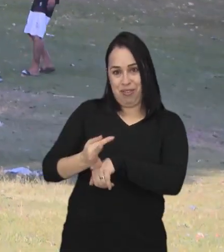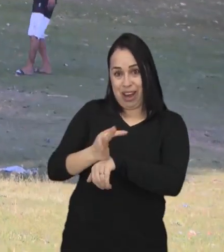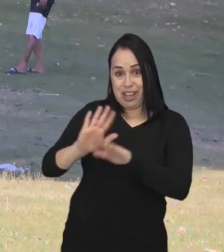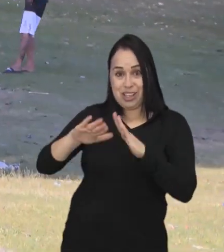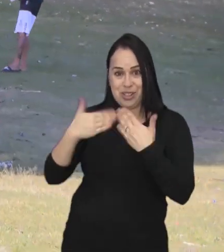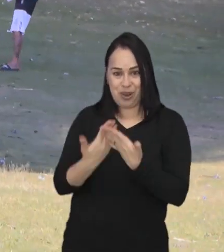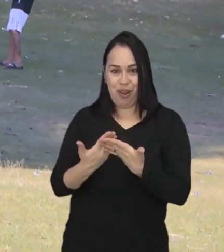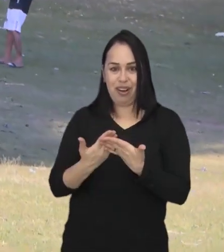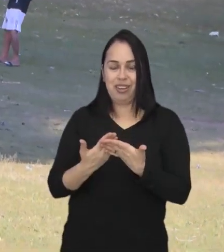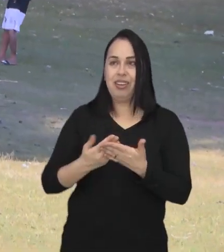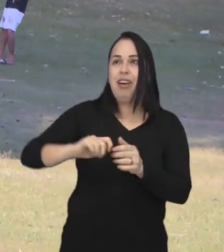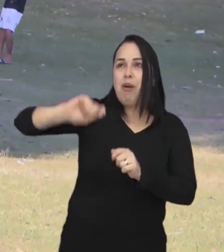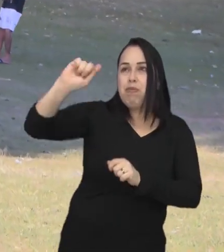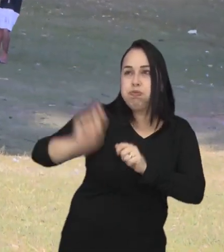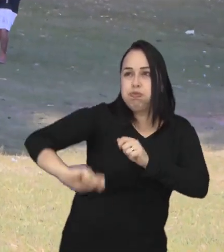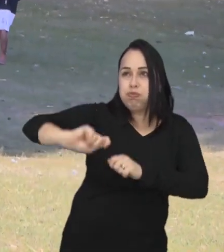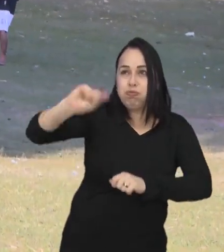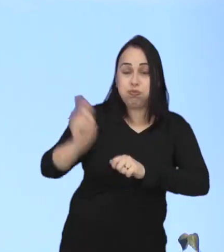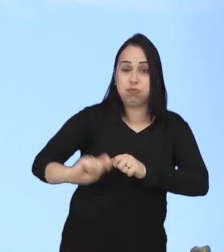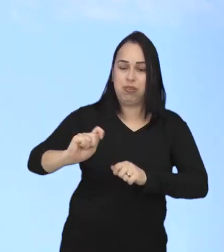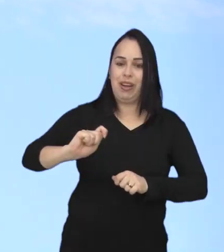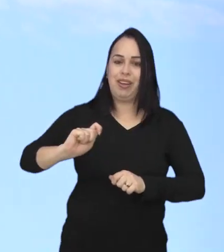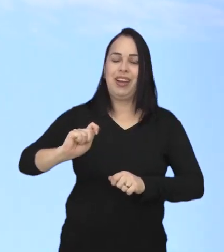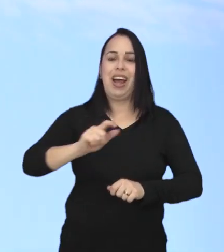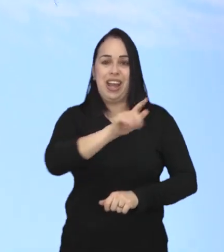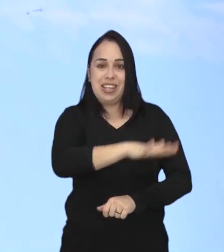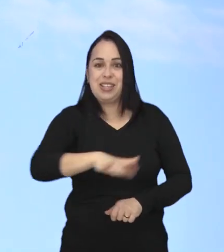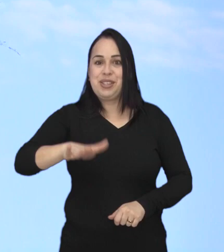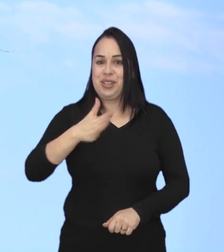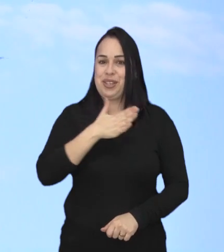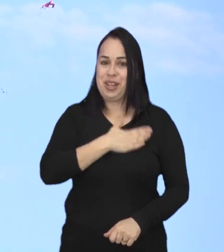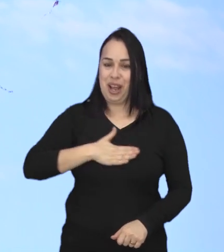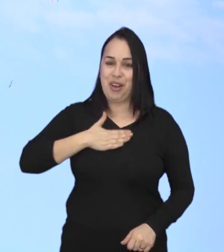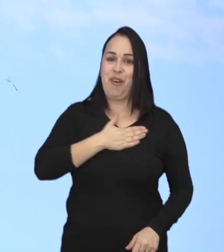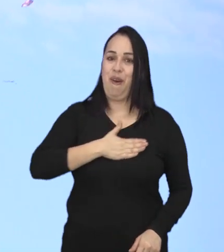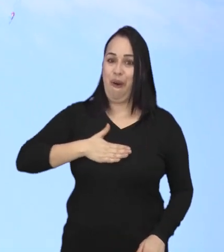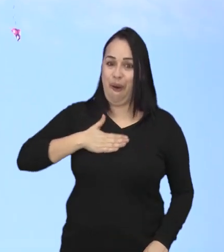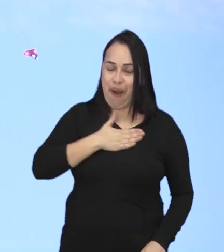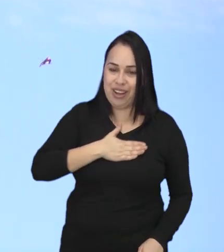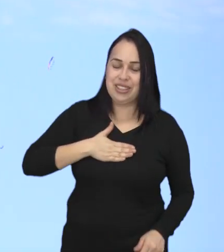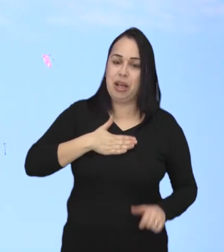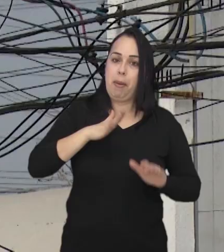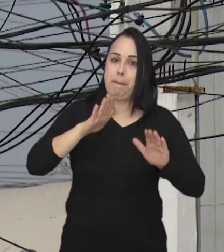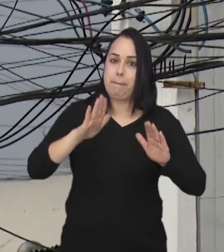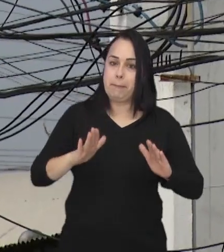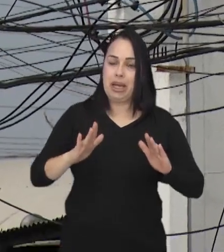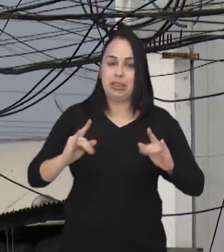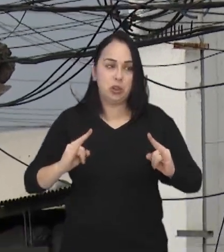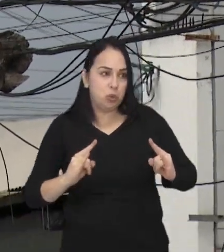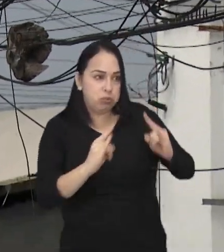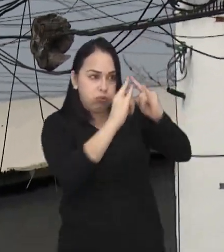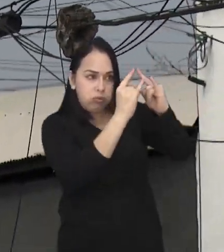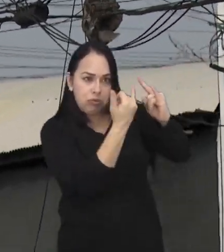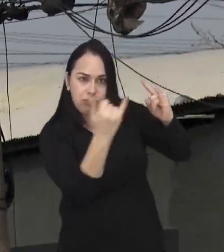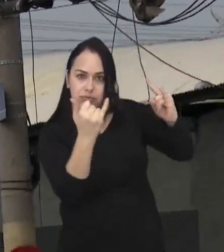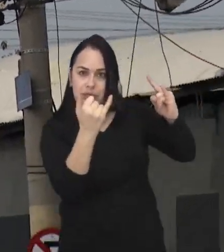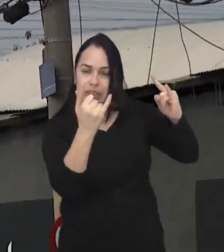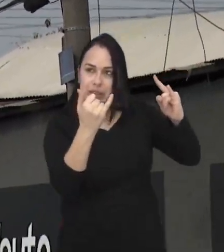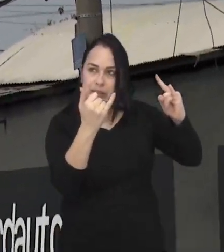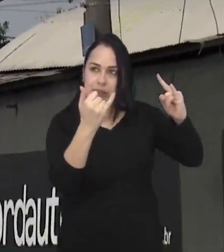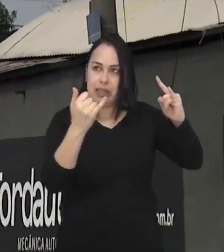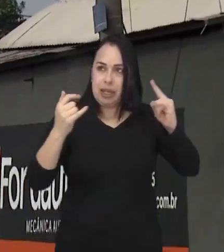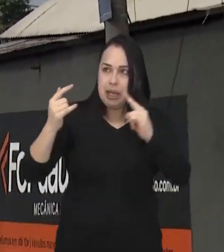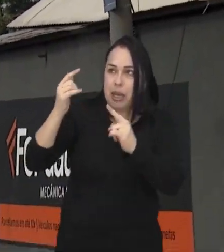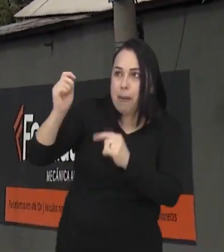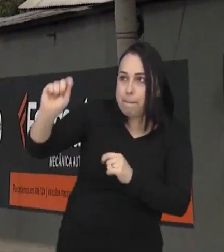férias escolares que elas tomam conta do céu. A pipa é a diversão da criançada nessa época do ano. Mas quando se trata de rede